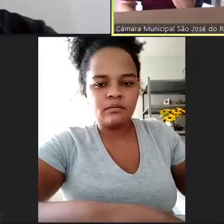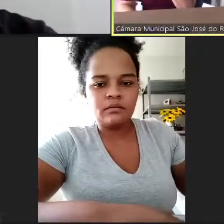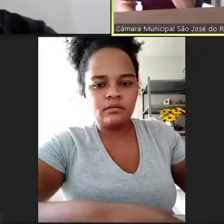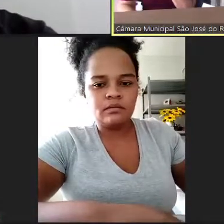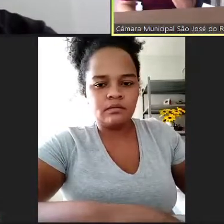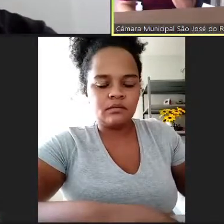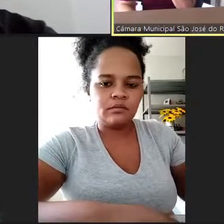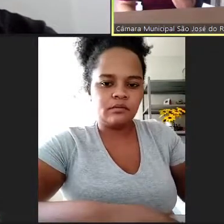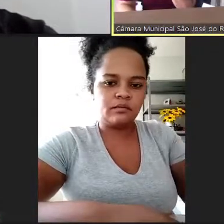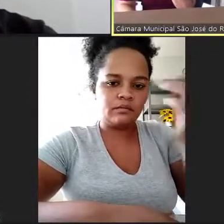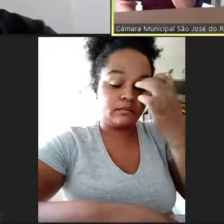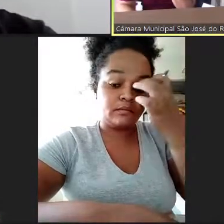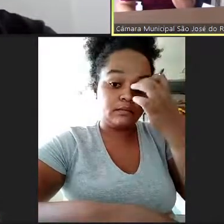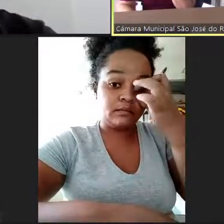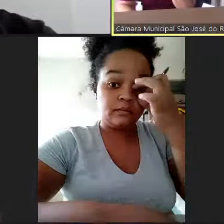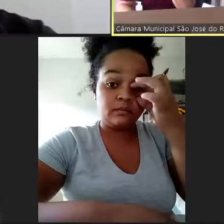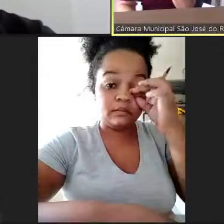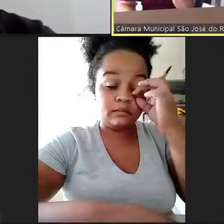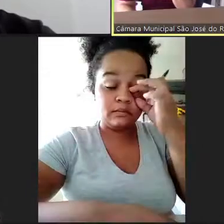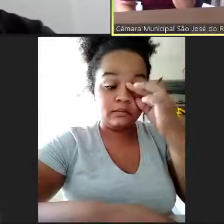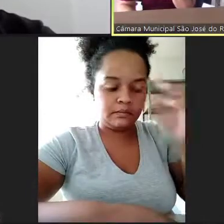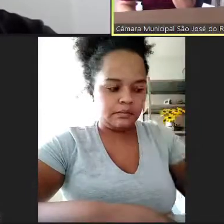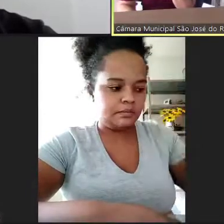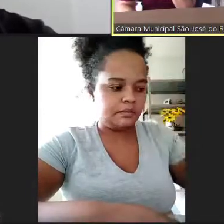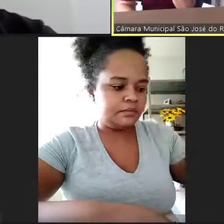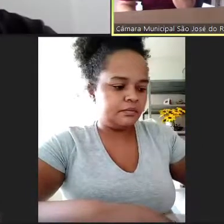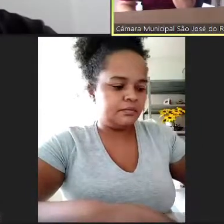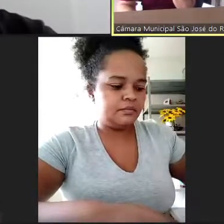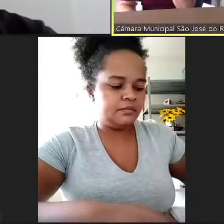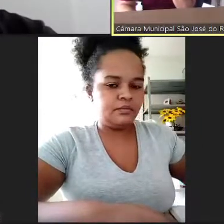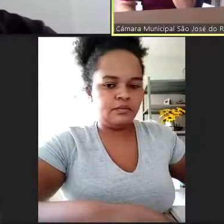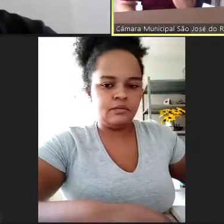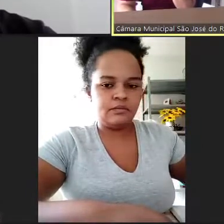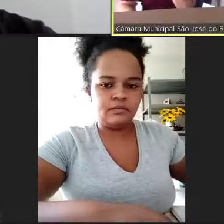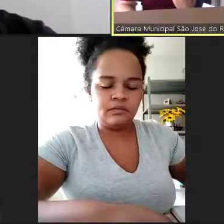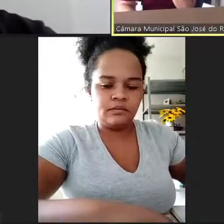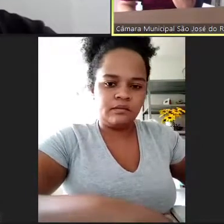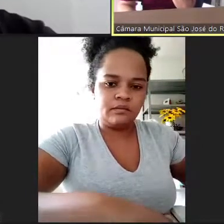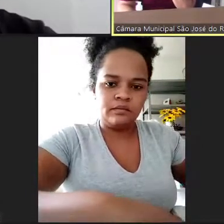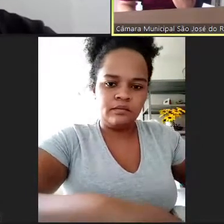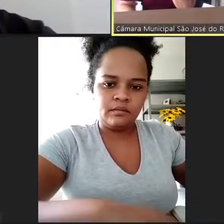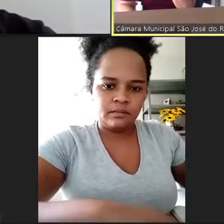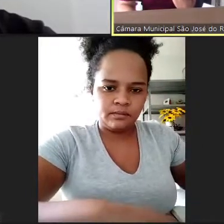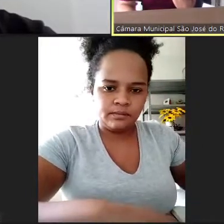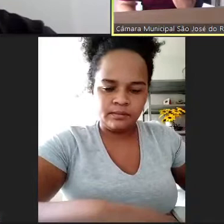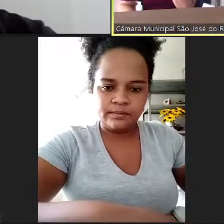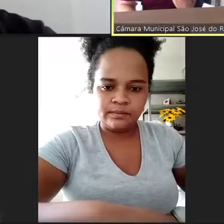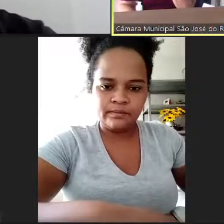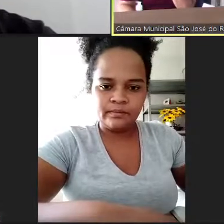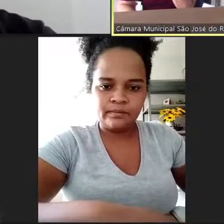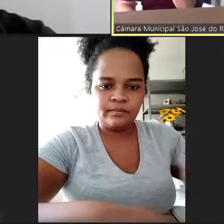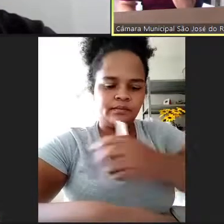acostamento, não tem nada, correndo risco de um animal sair na pista. Como eu já sofri um acidente quatro anos atrás por causa de animal na pista,